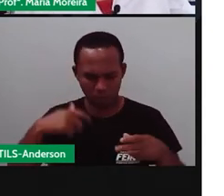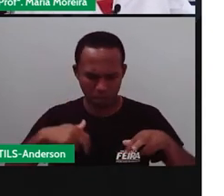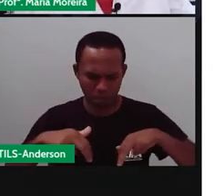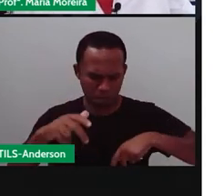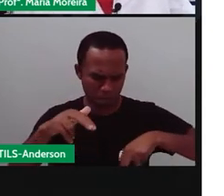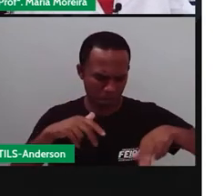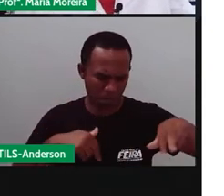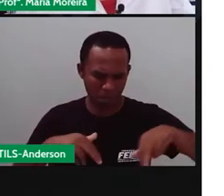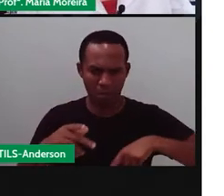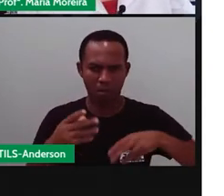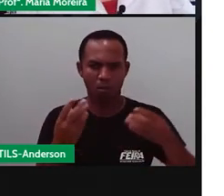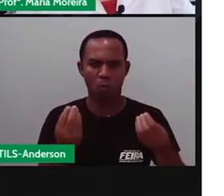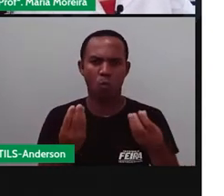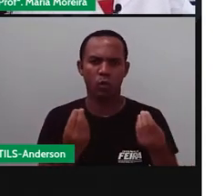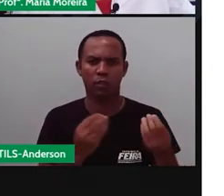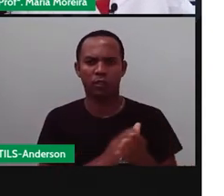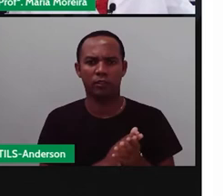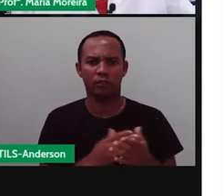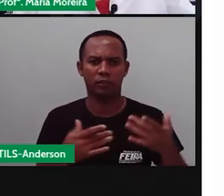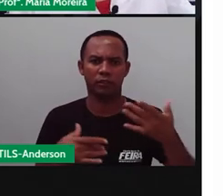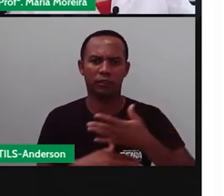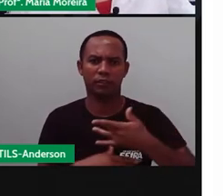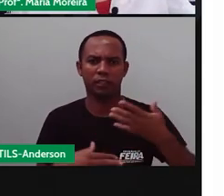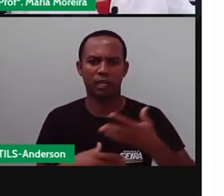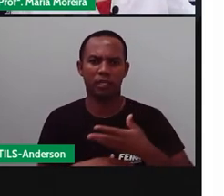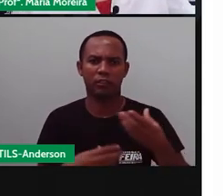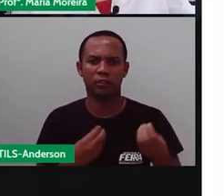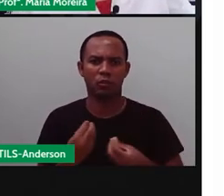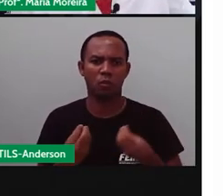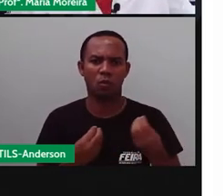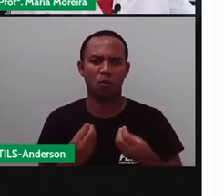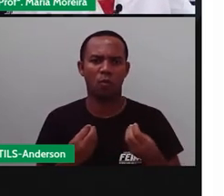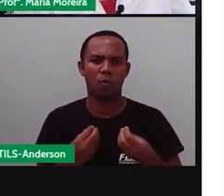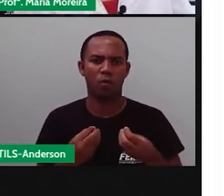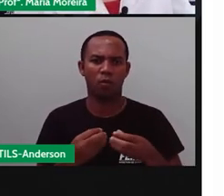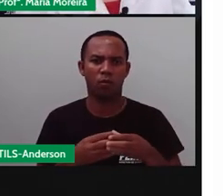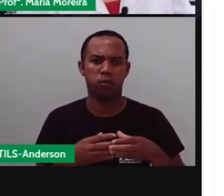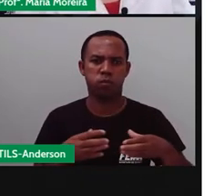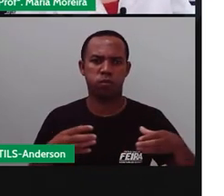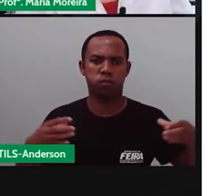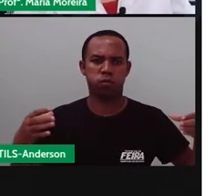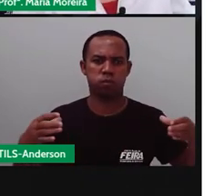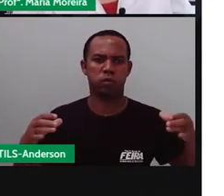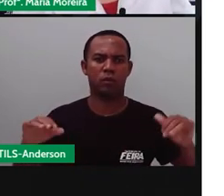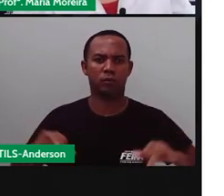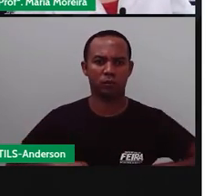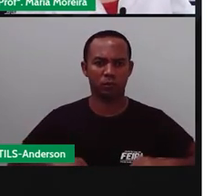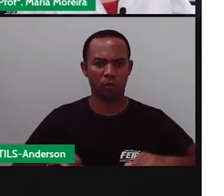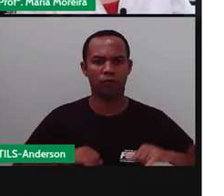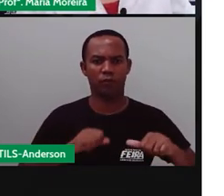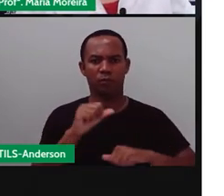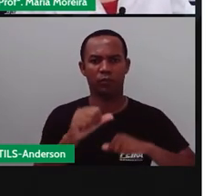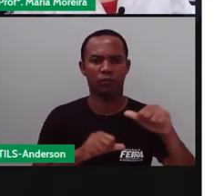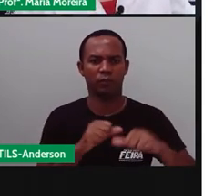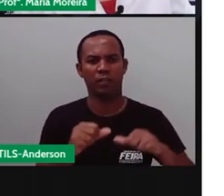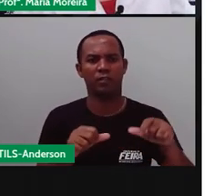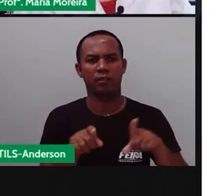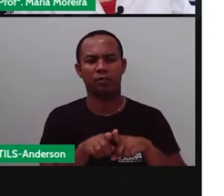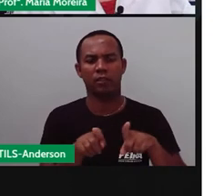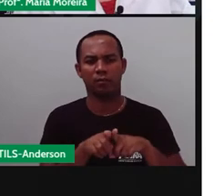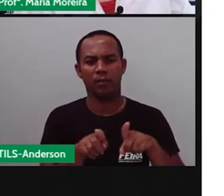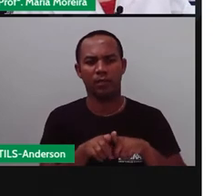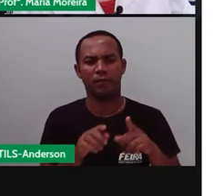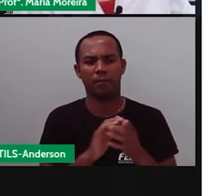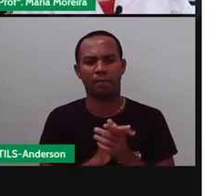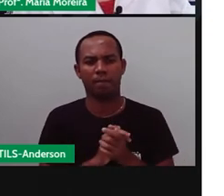dinheiro, e as cidades se tornam grandes arraiais, né? Que sofrem diversas modificações, mas ainda, né, preservam